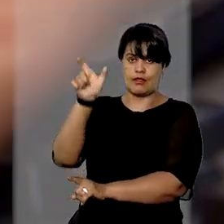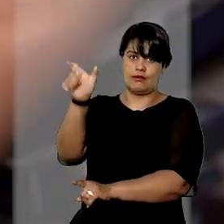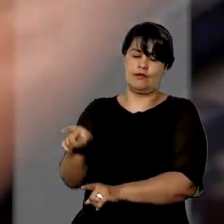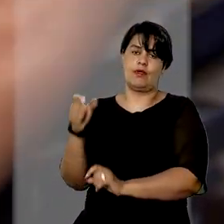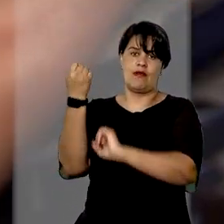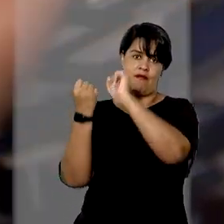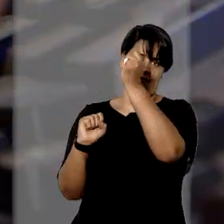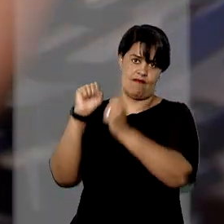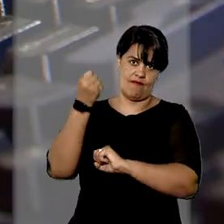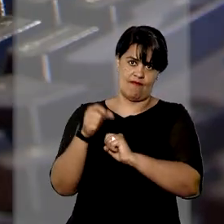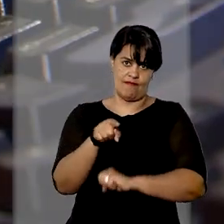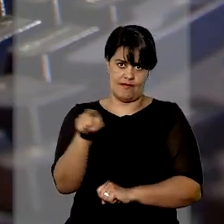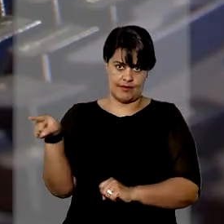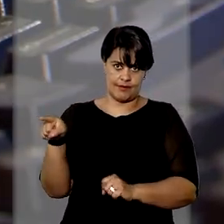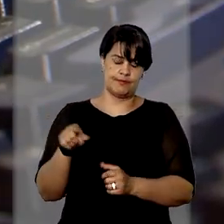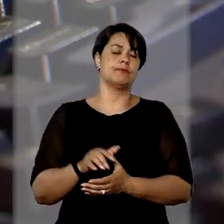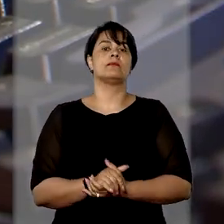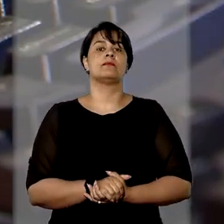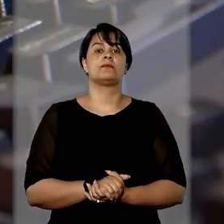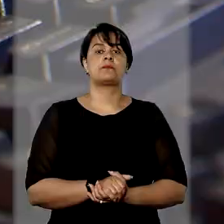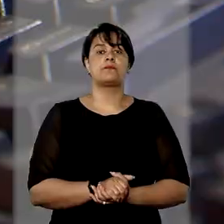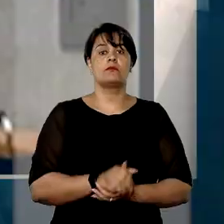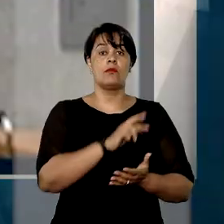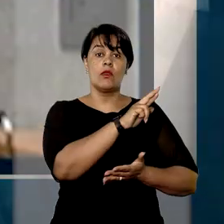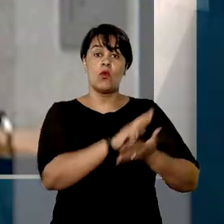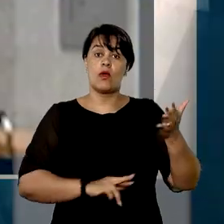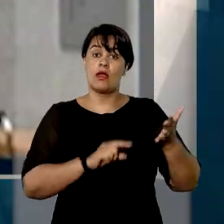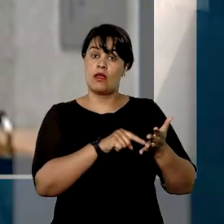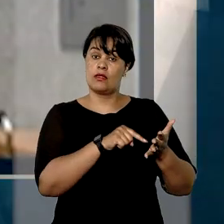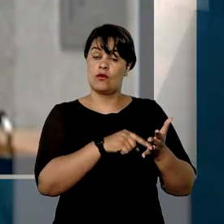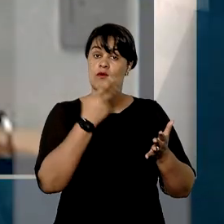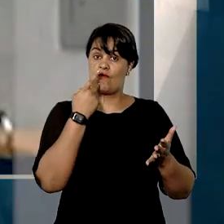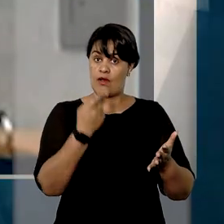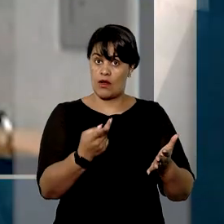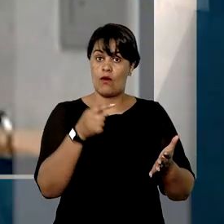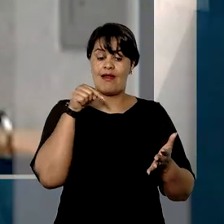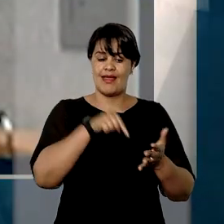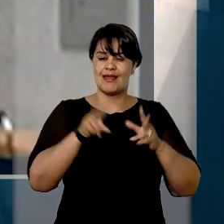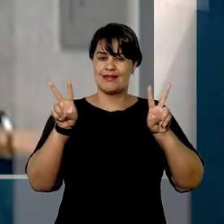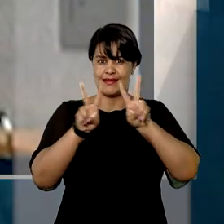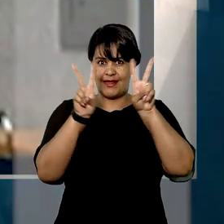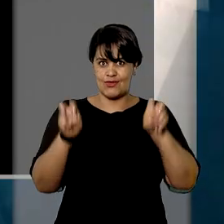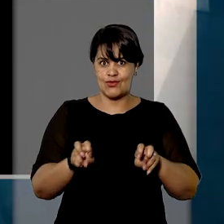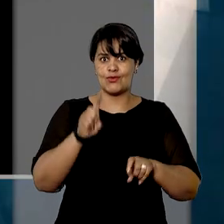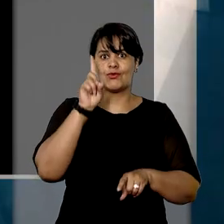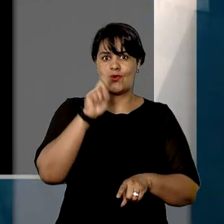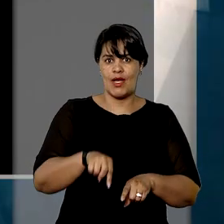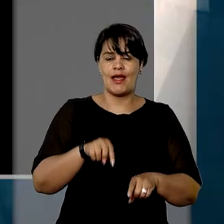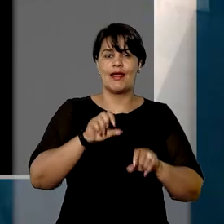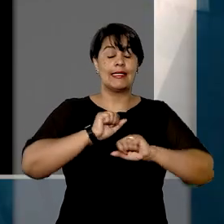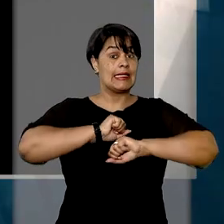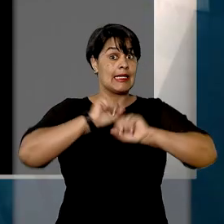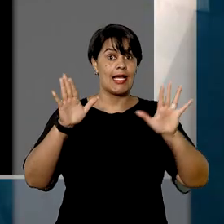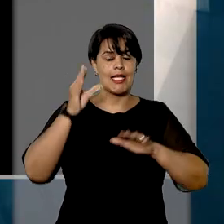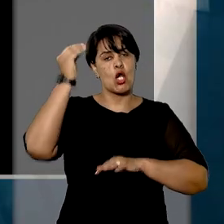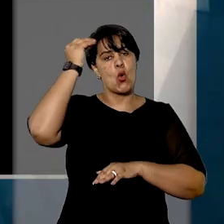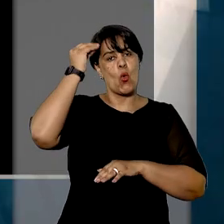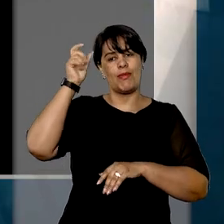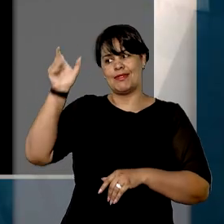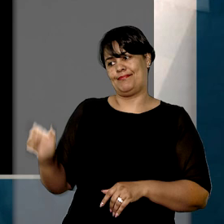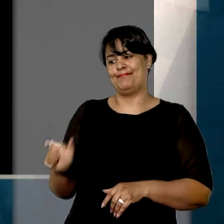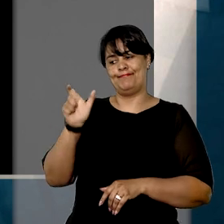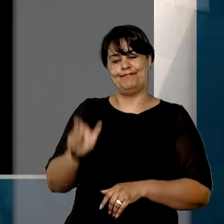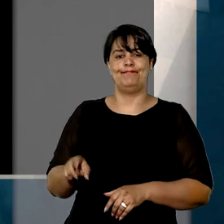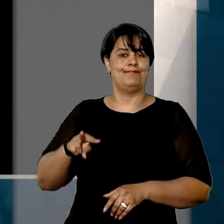entre o suposto fornecedor e os consumidores. O relator afirmou ainda se tratar de caso em que se configura a nítida